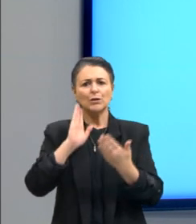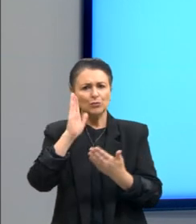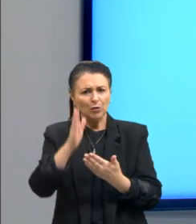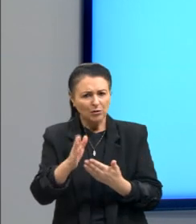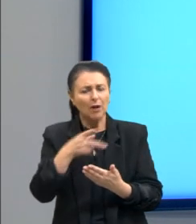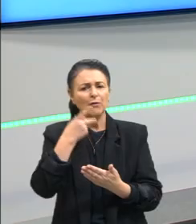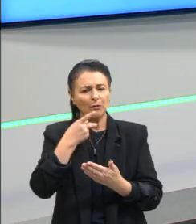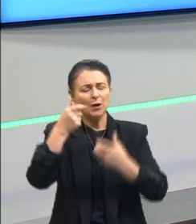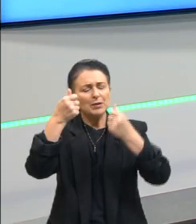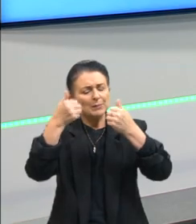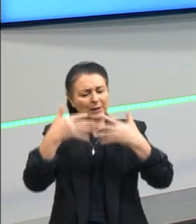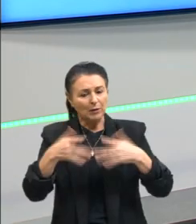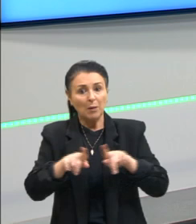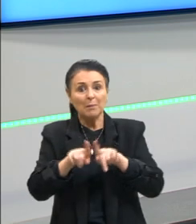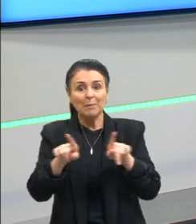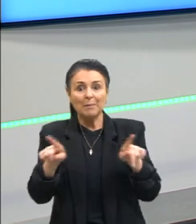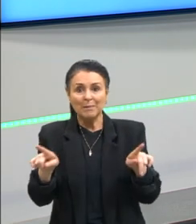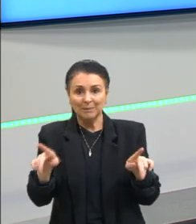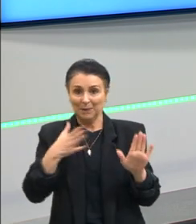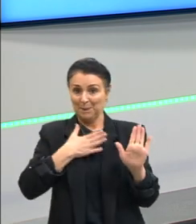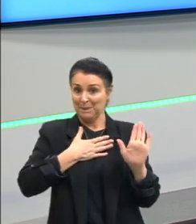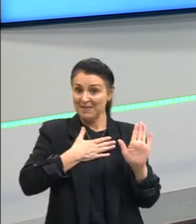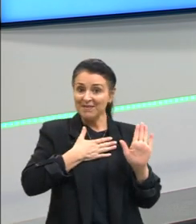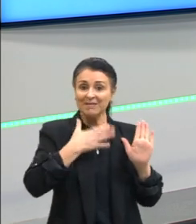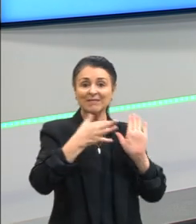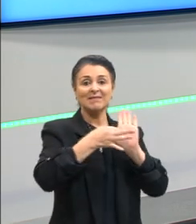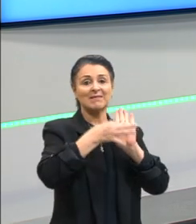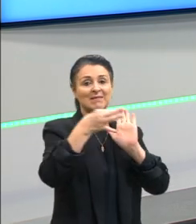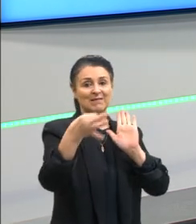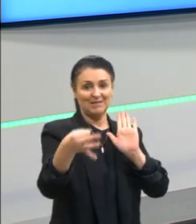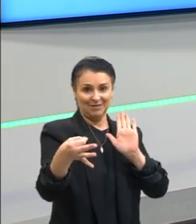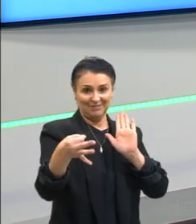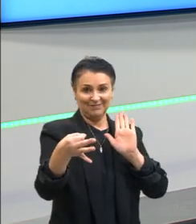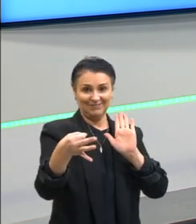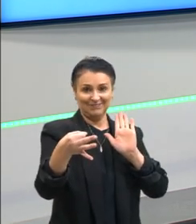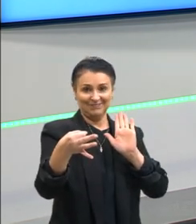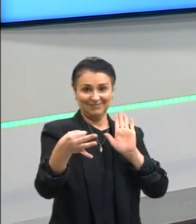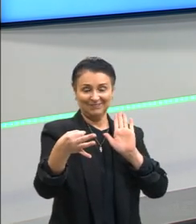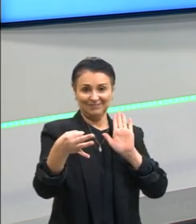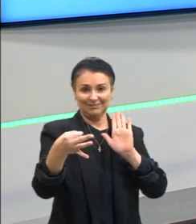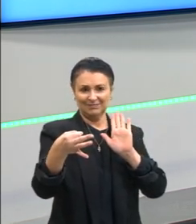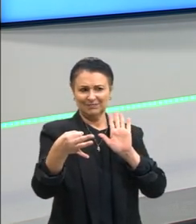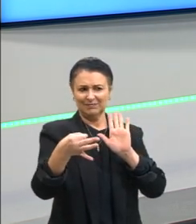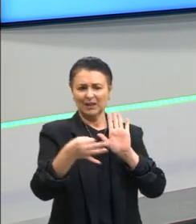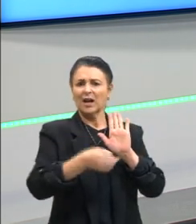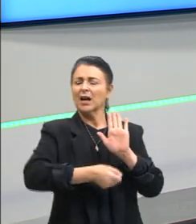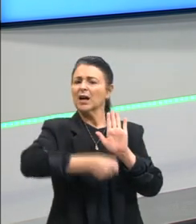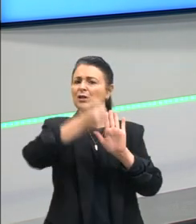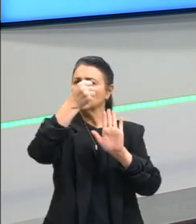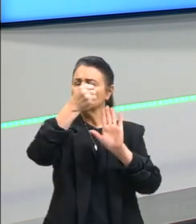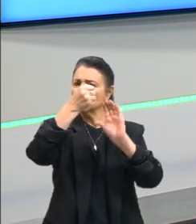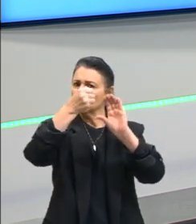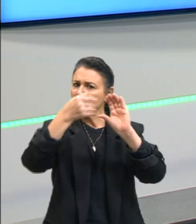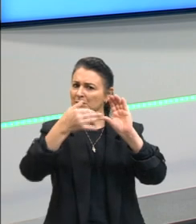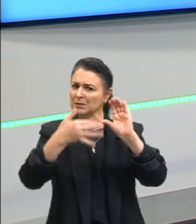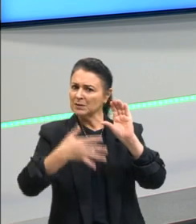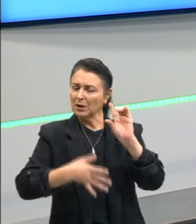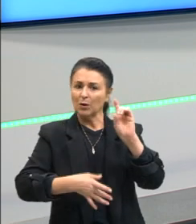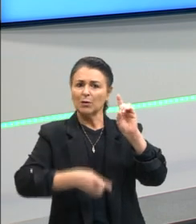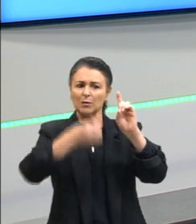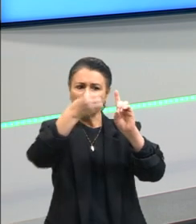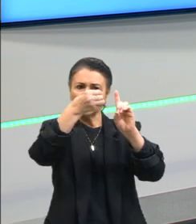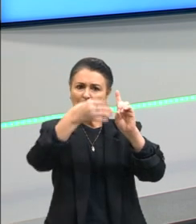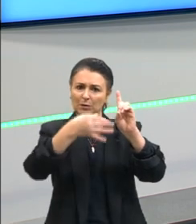em algum outro momento a minha opinião o meu posicionamento argumentativo porque eu estou produzindo um texto dissertativo